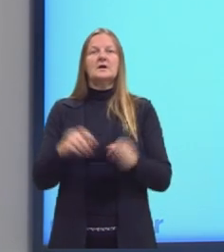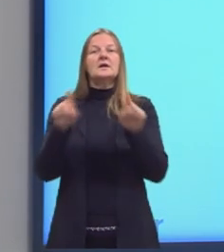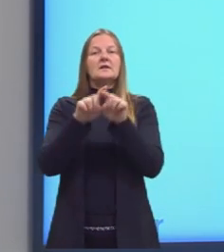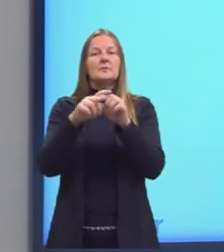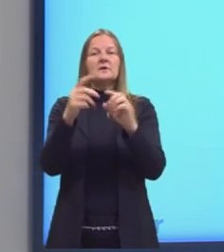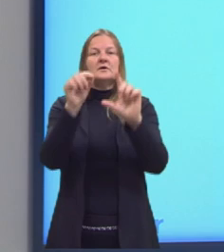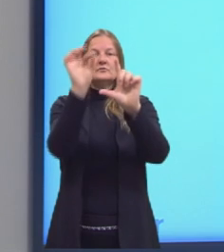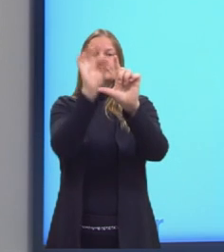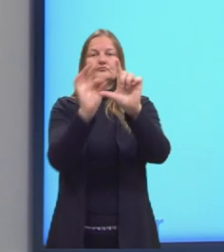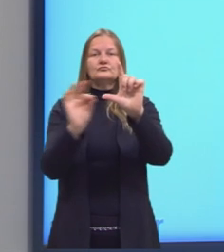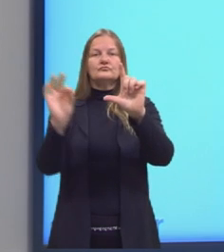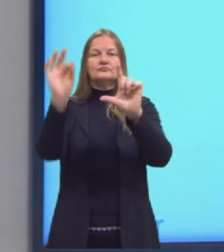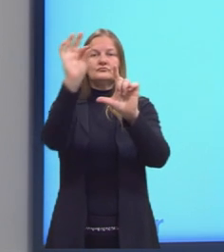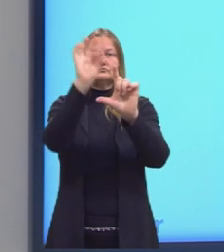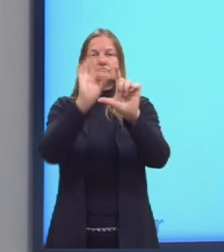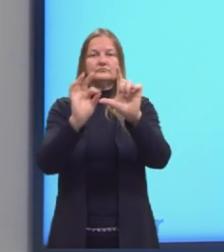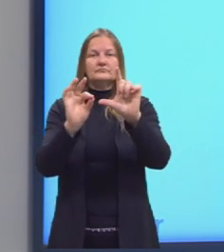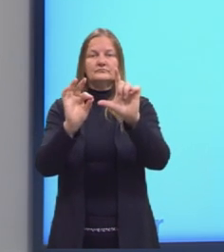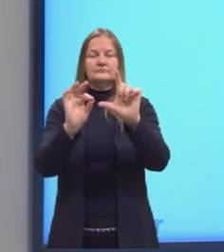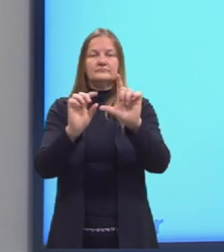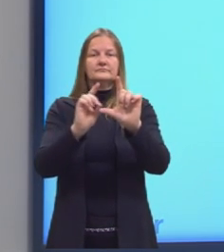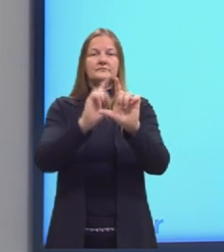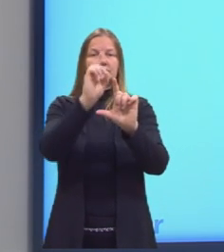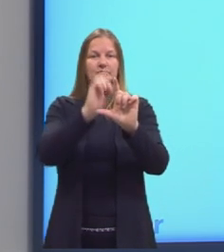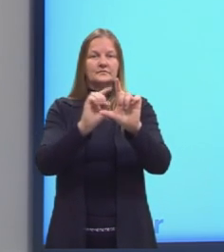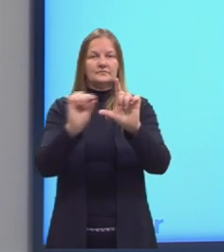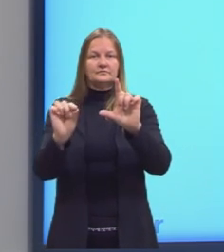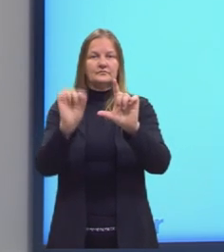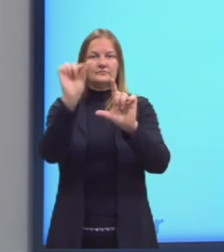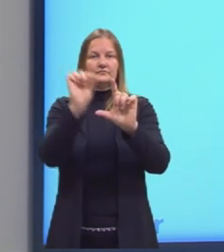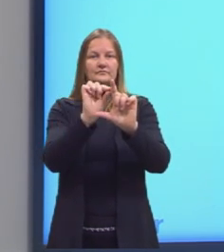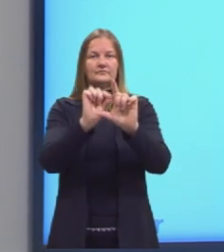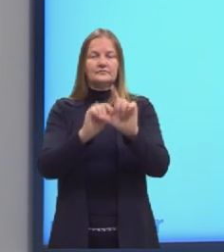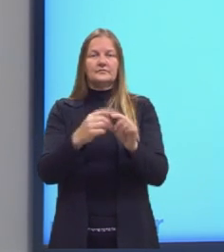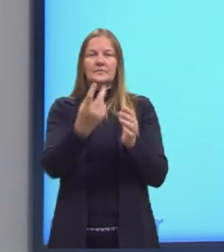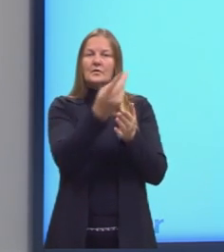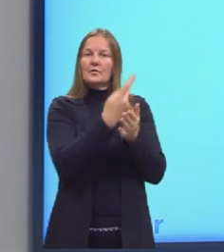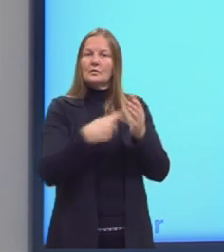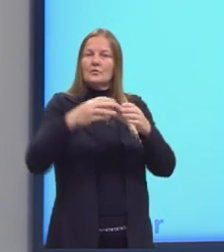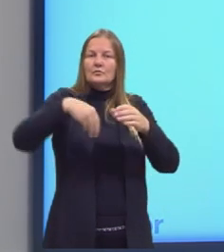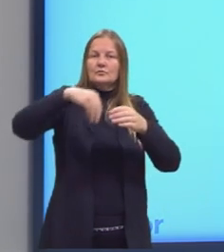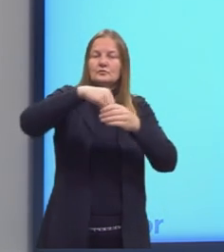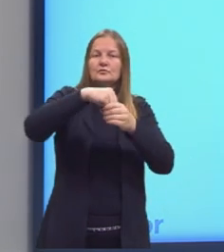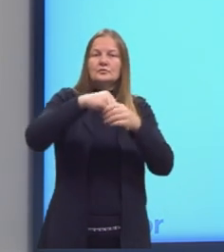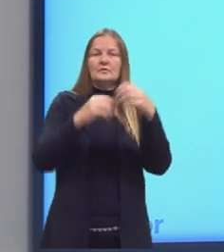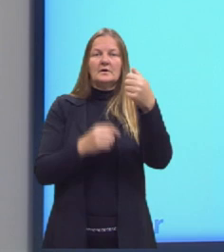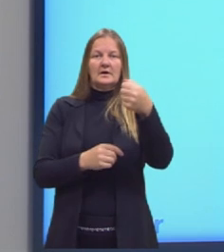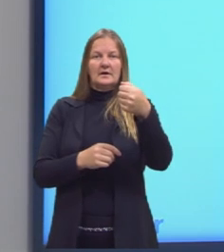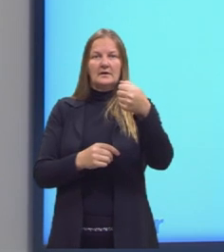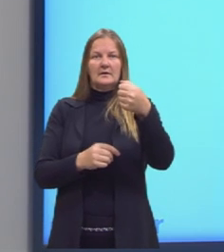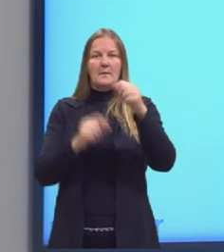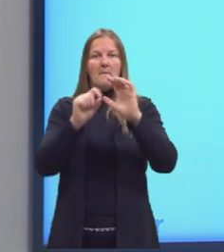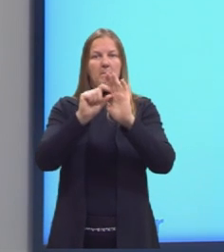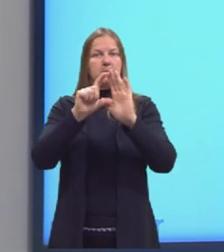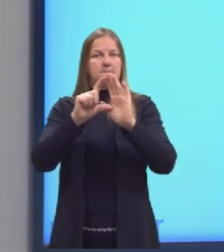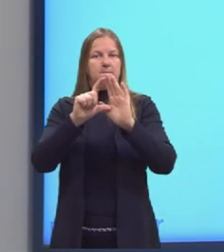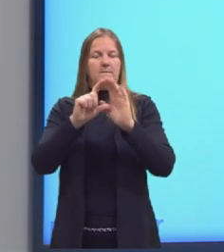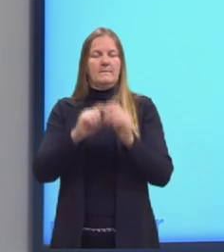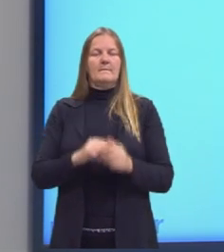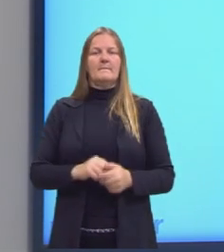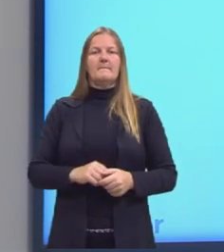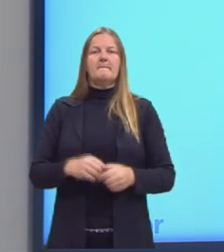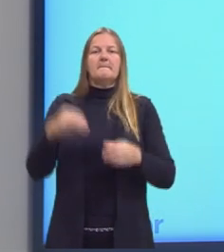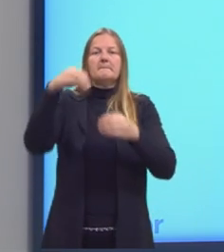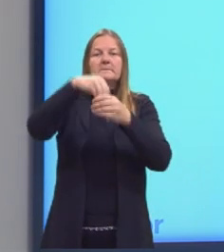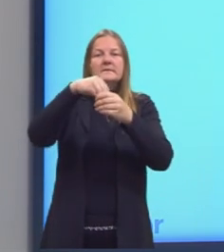diagrama de Venn. Então, aqui a gente representa o conjunto, o conjunto A, então, com a letra maiúscula, e dentro